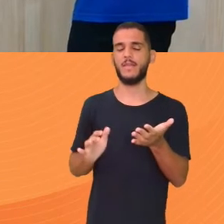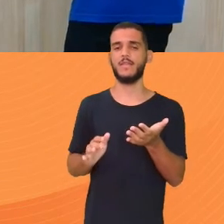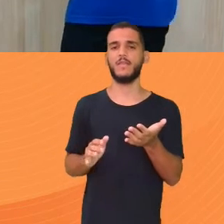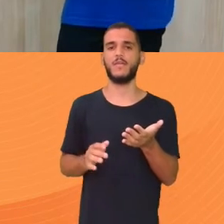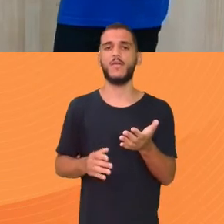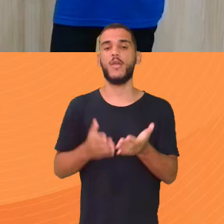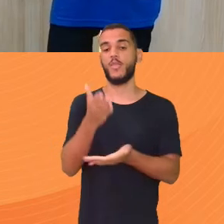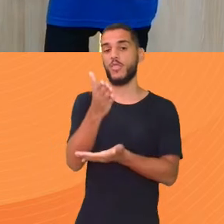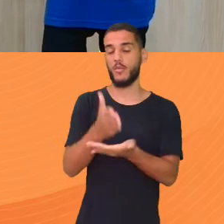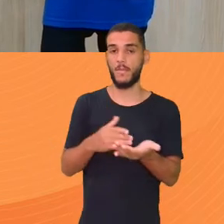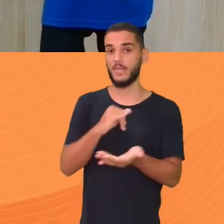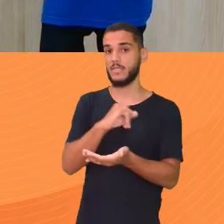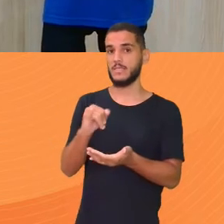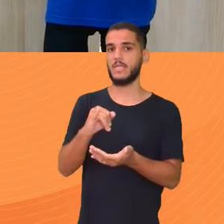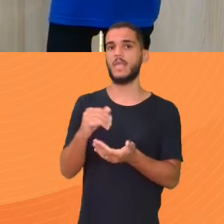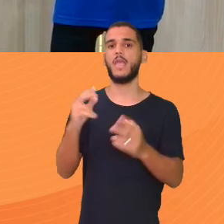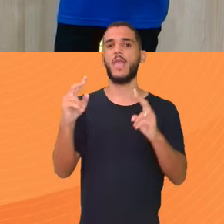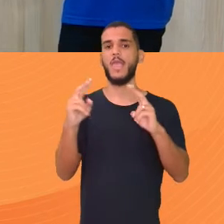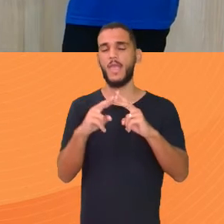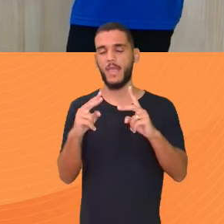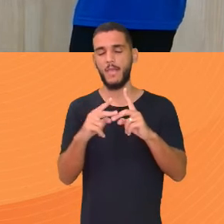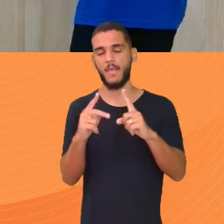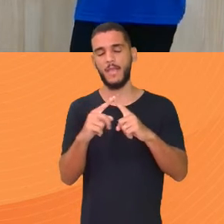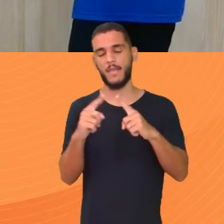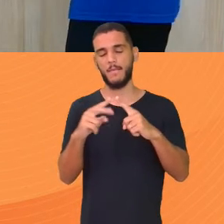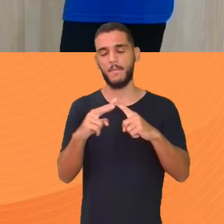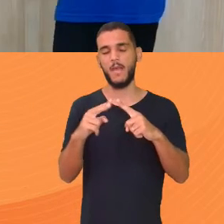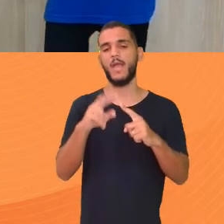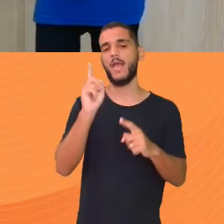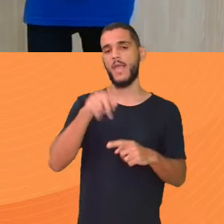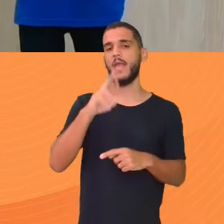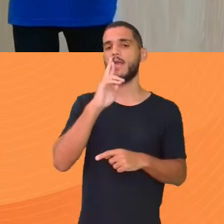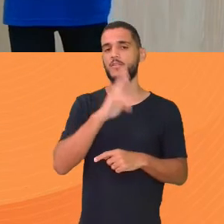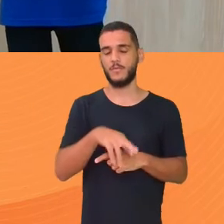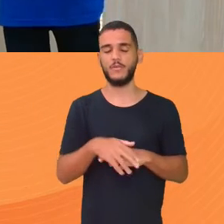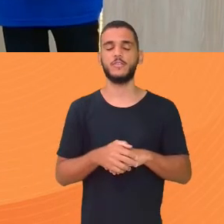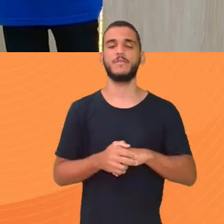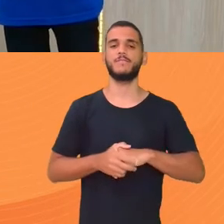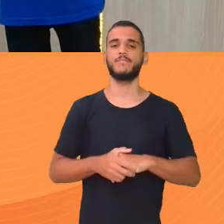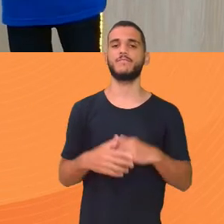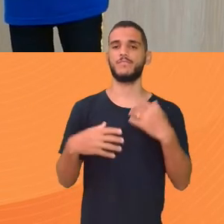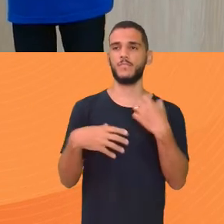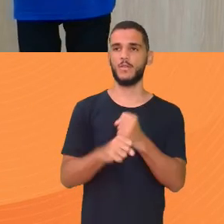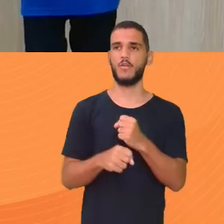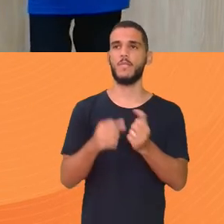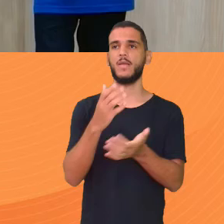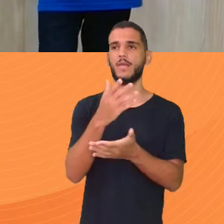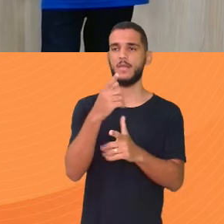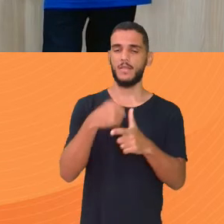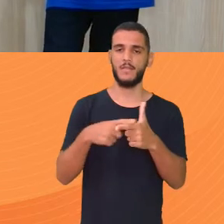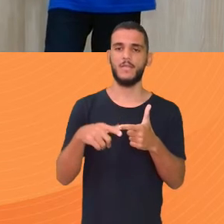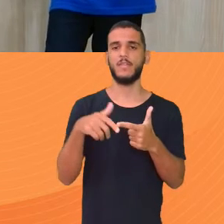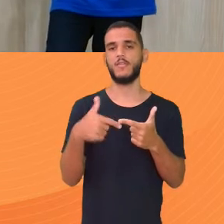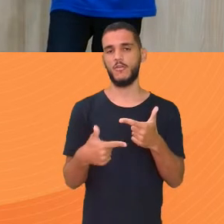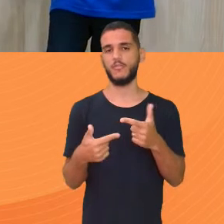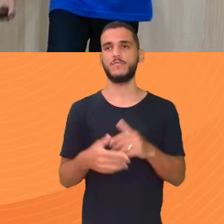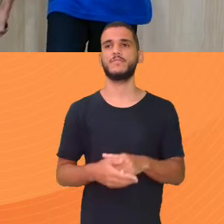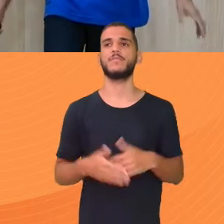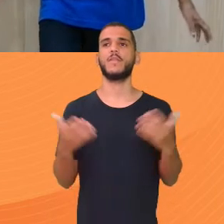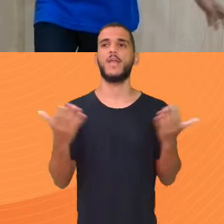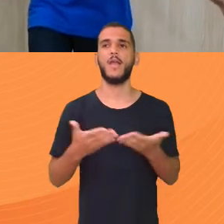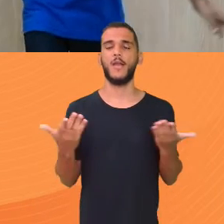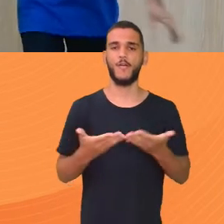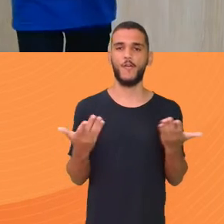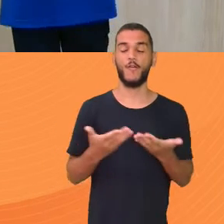aí o do meio Se for ímpar É a resposta Se for par Você soma os dois do meio E divide por dois Mas vamos lá Previsão